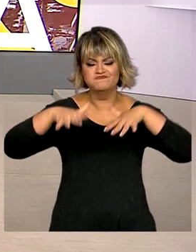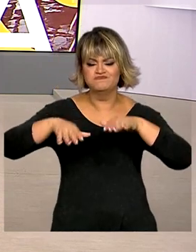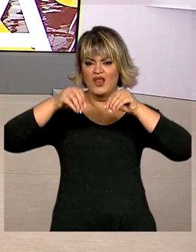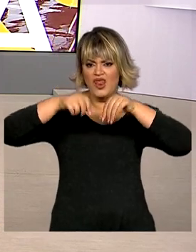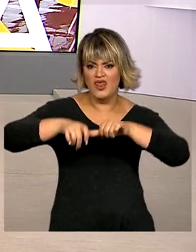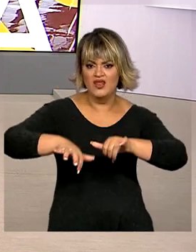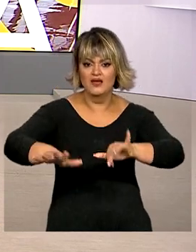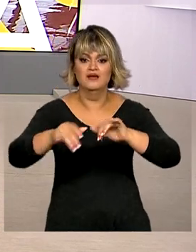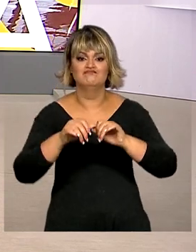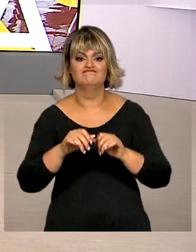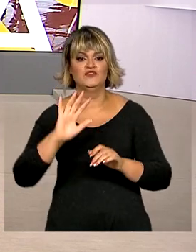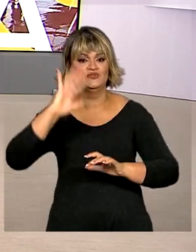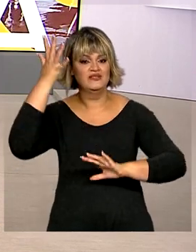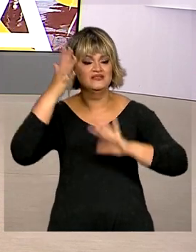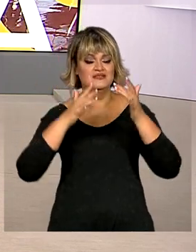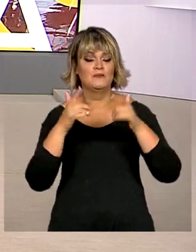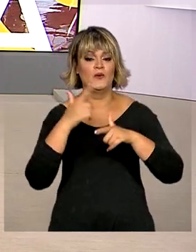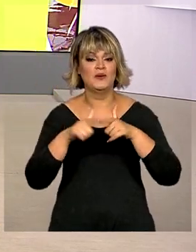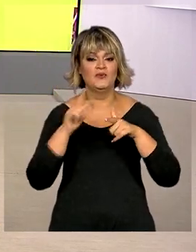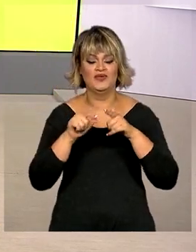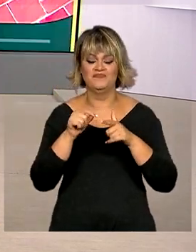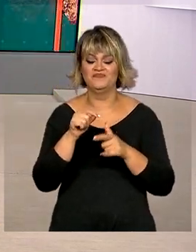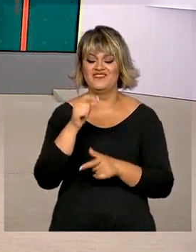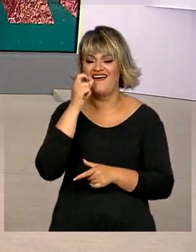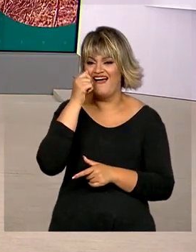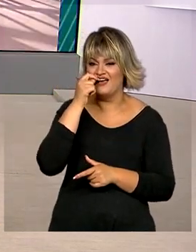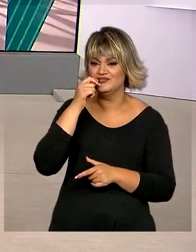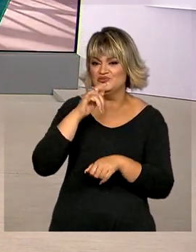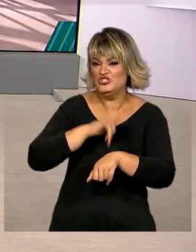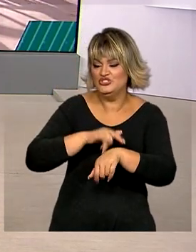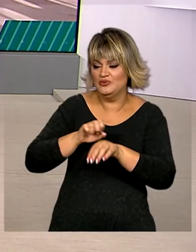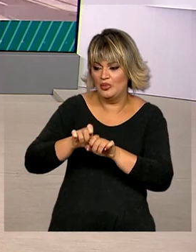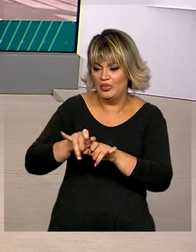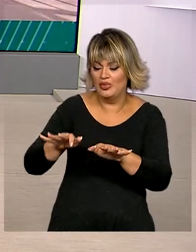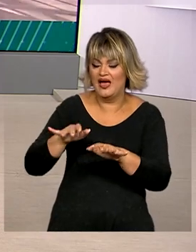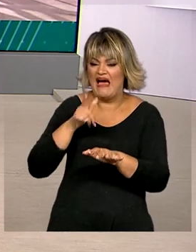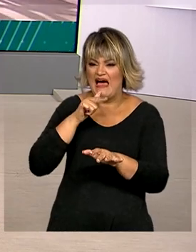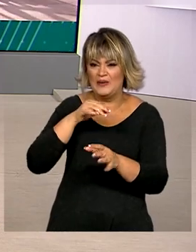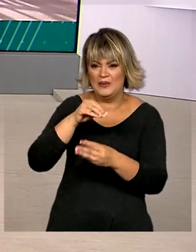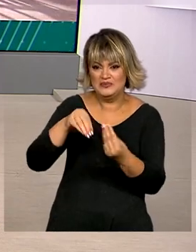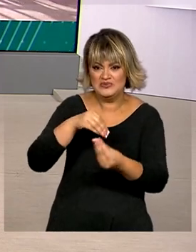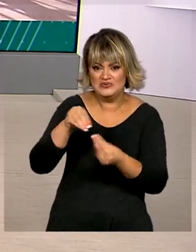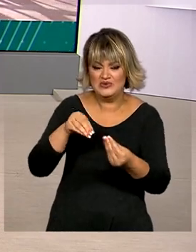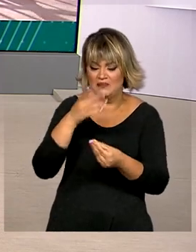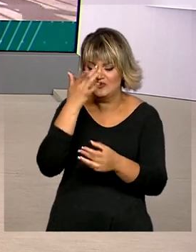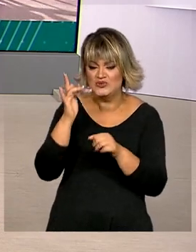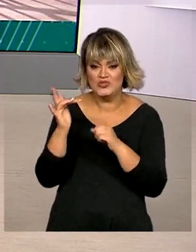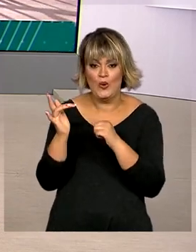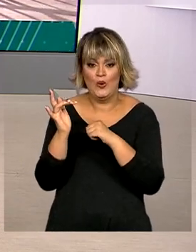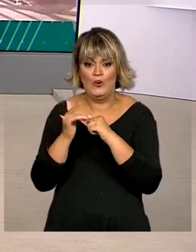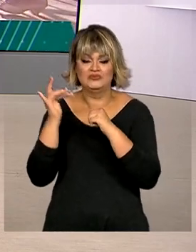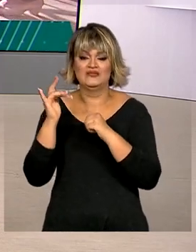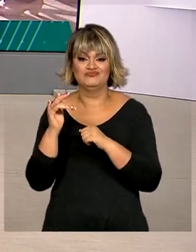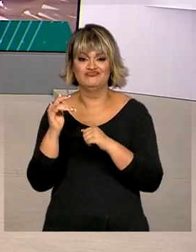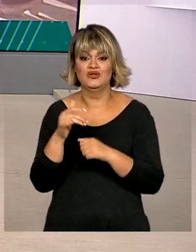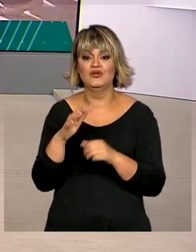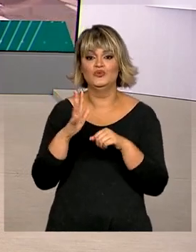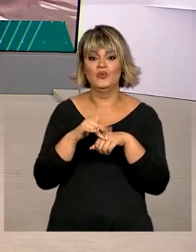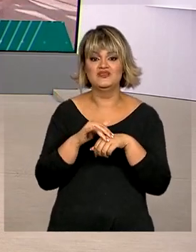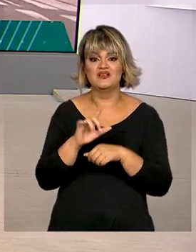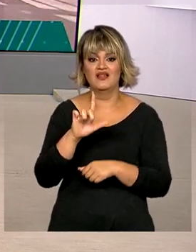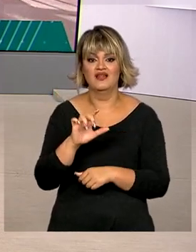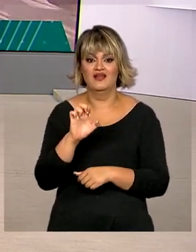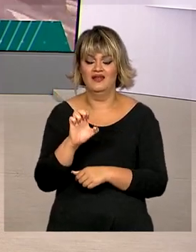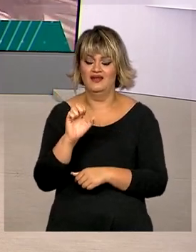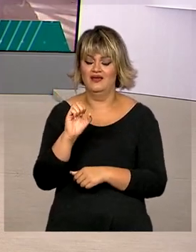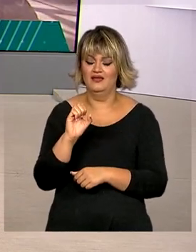enchentes podem causar surtos de leptospirose no país. A doença é transmitida pelo contato com a urina de ratos em